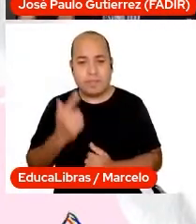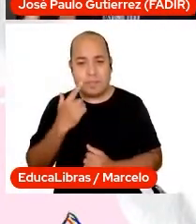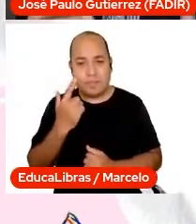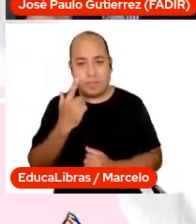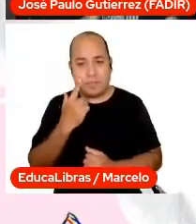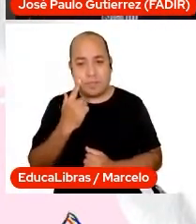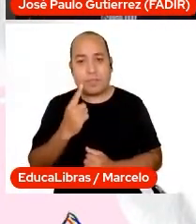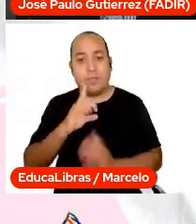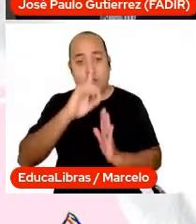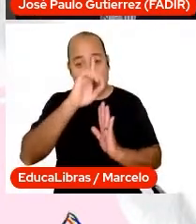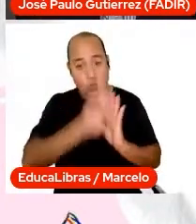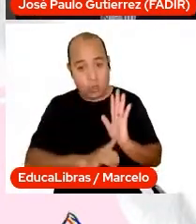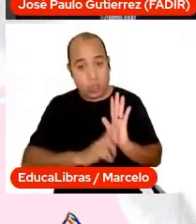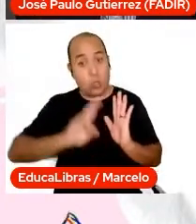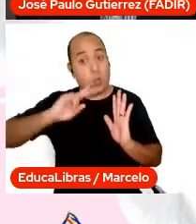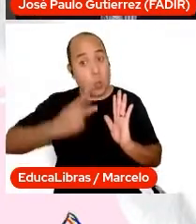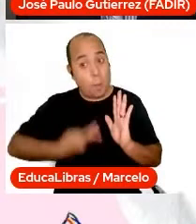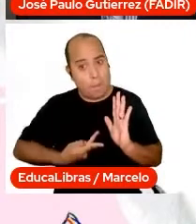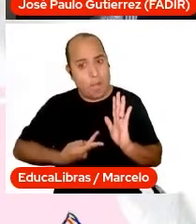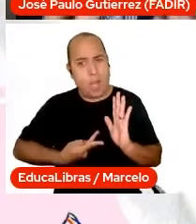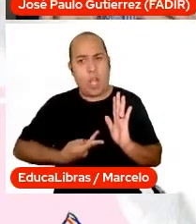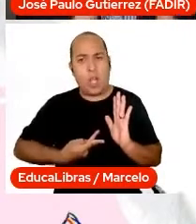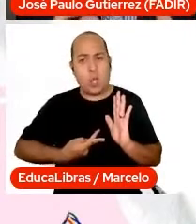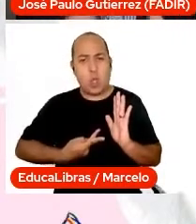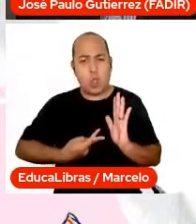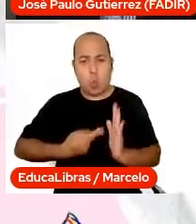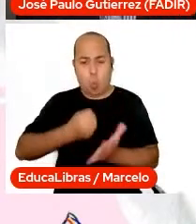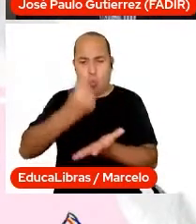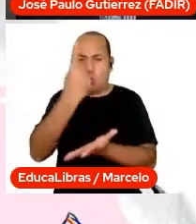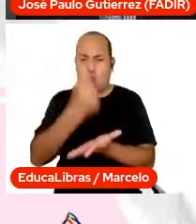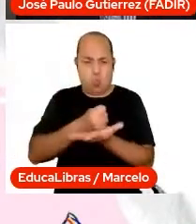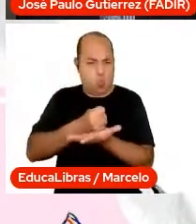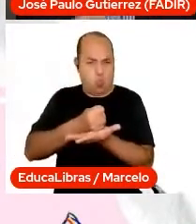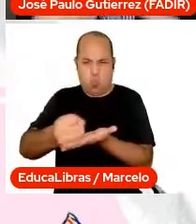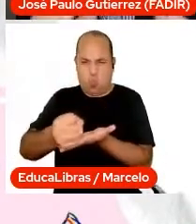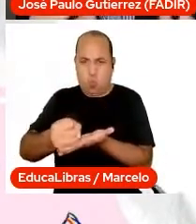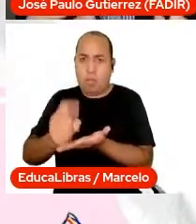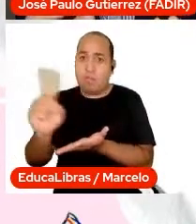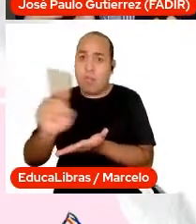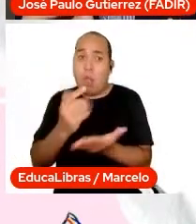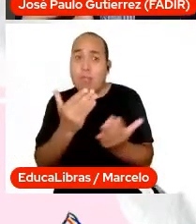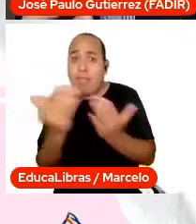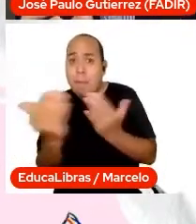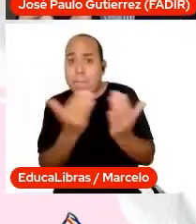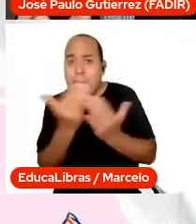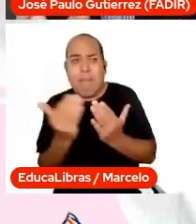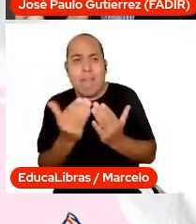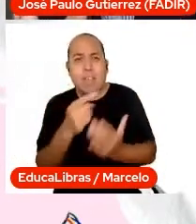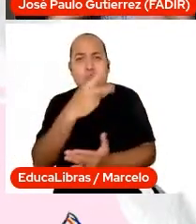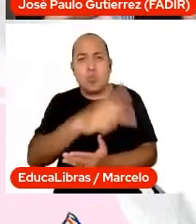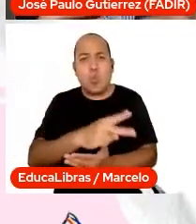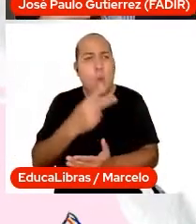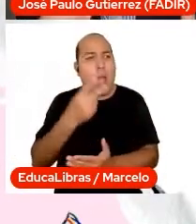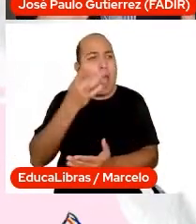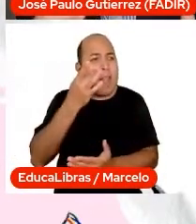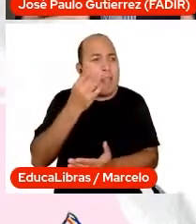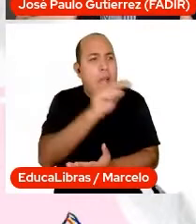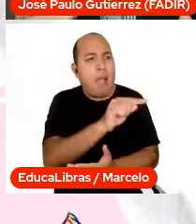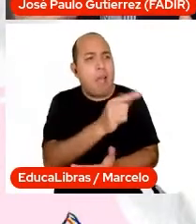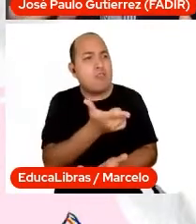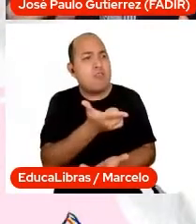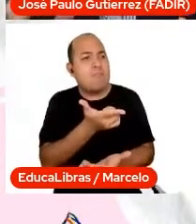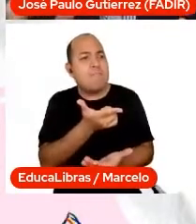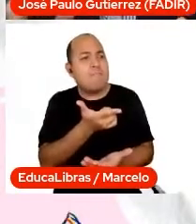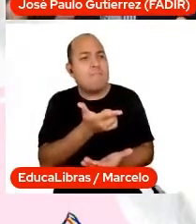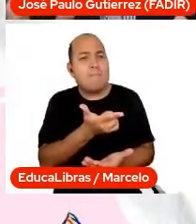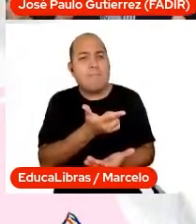reescritos de acordo com a realidade que você está inserido. Então, a importância disso é o que se traz com